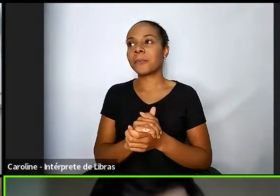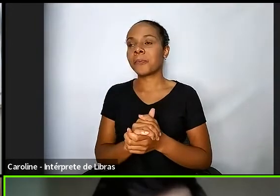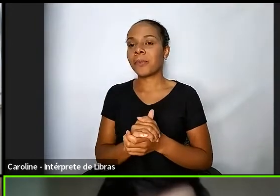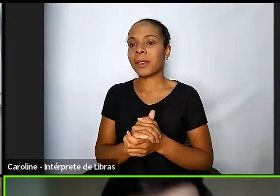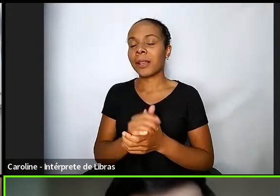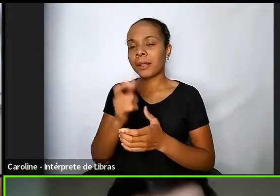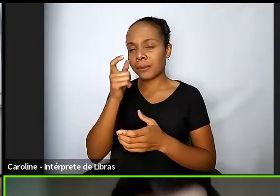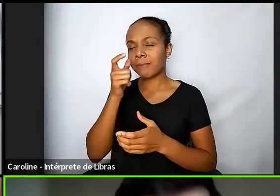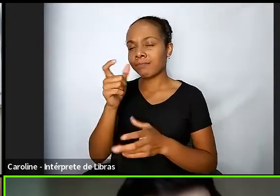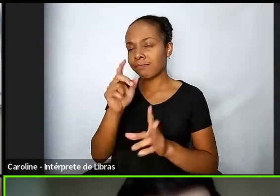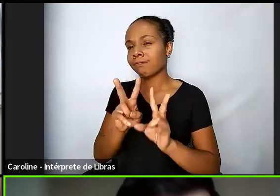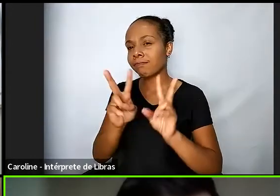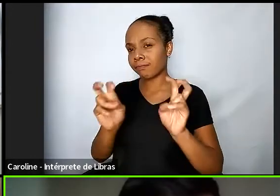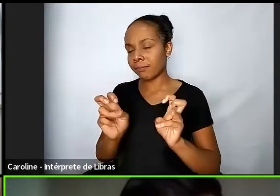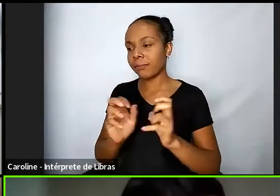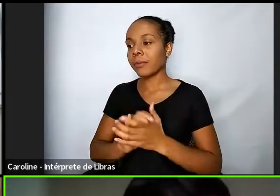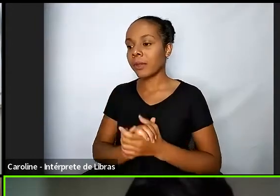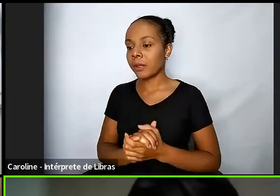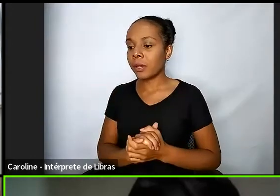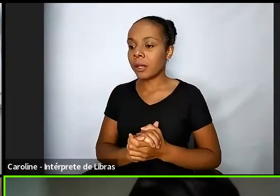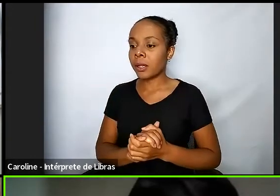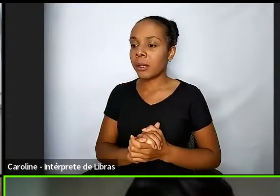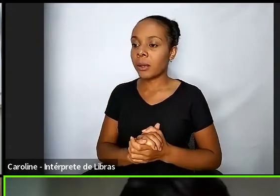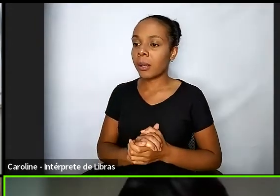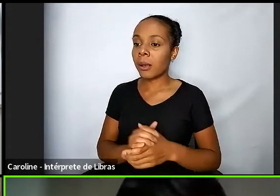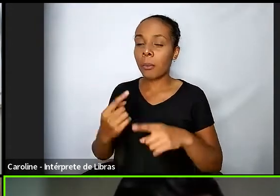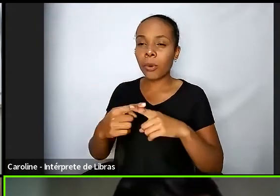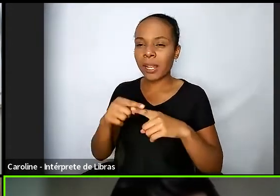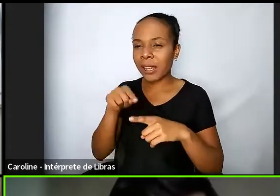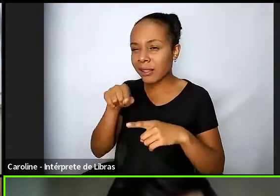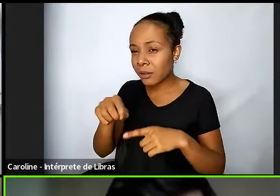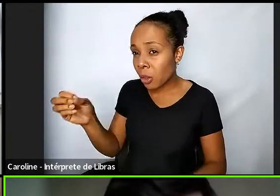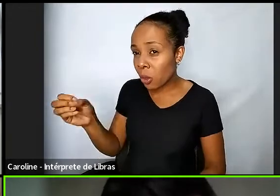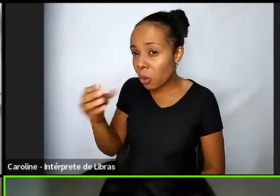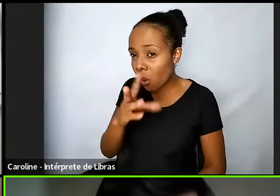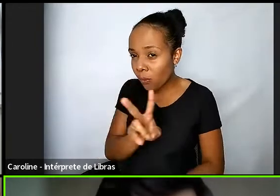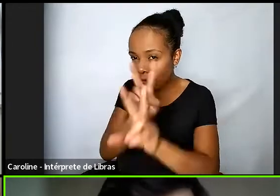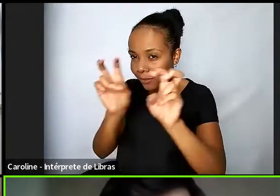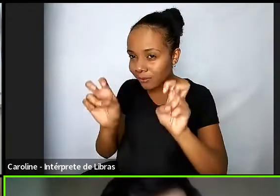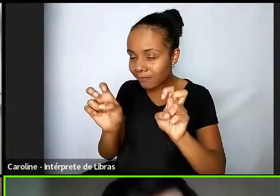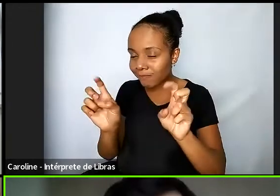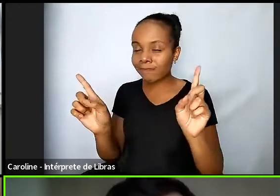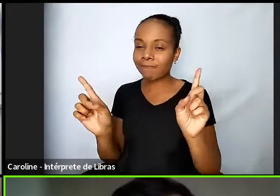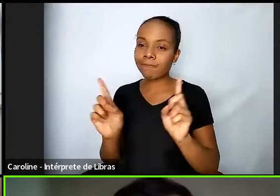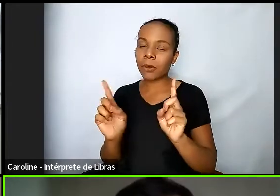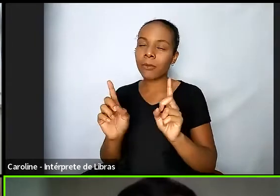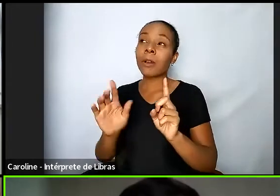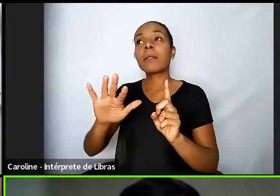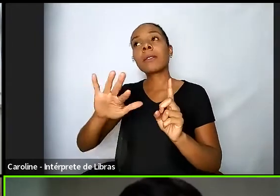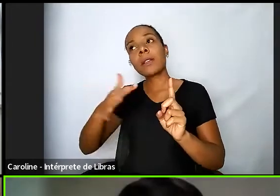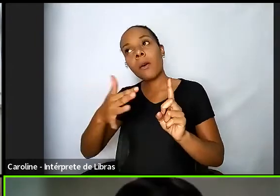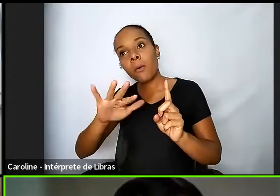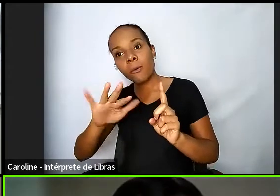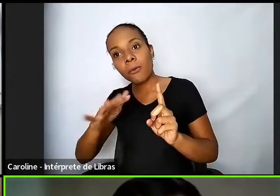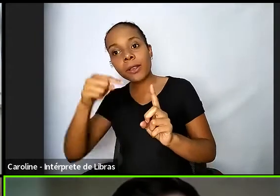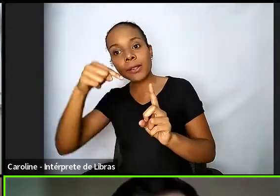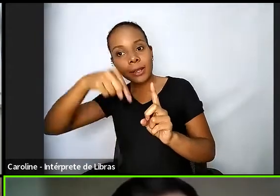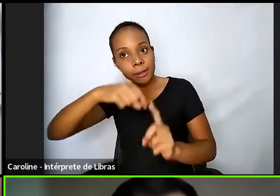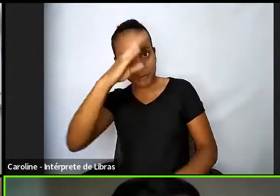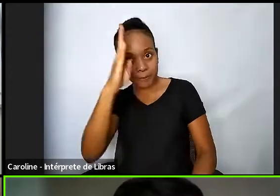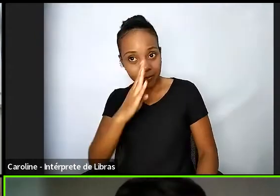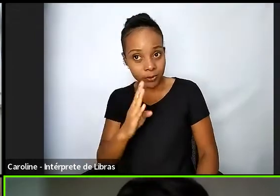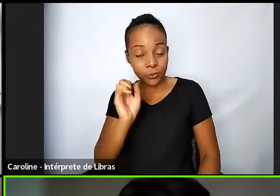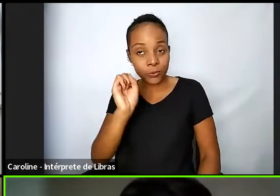essa também não é entre aspas uma novidade talvez aqui no Brasil sim mas e aqui eu vou só falar